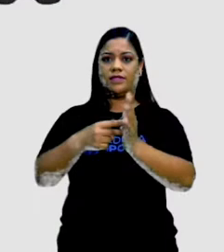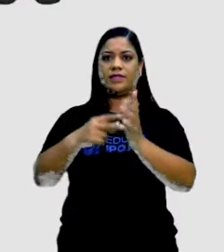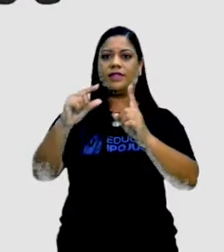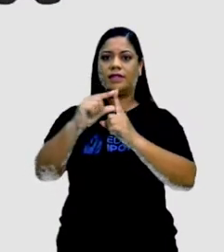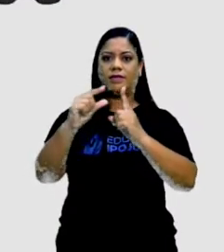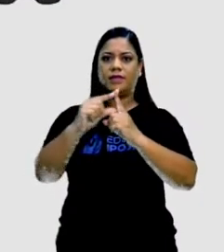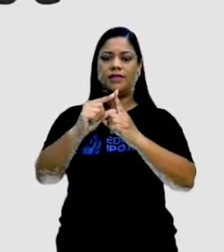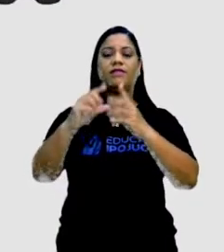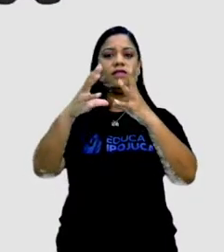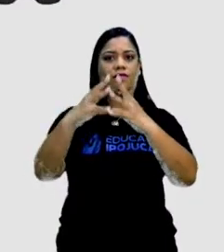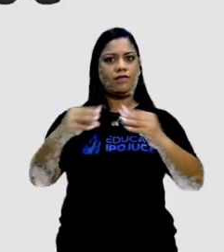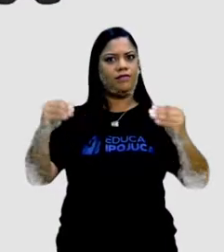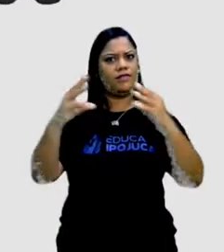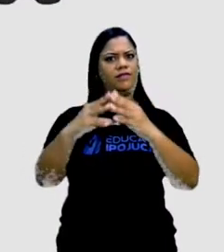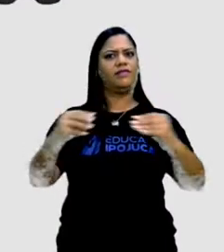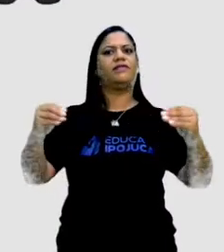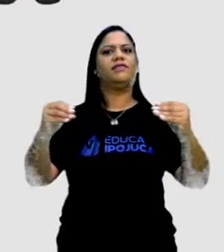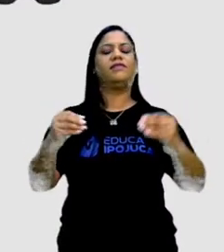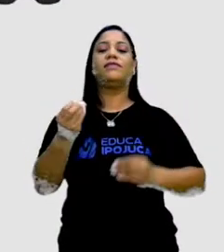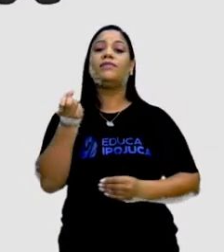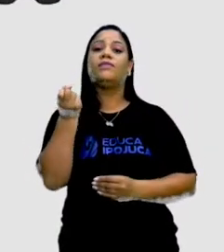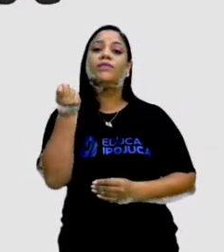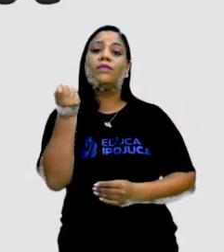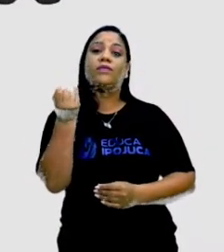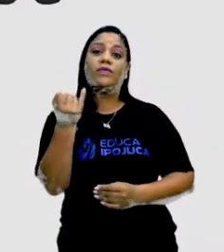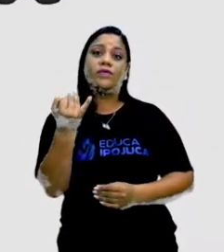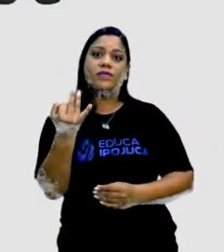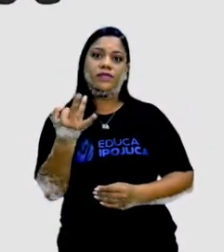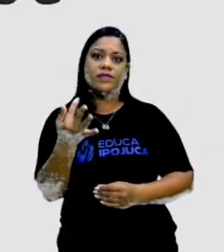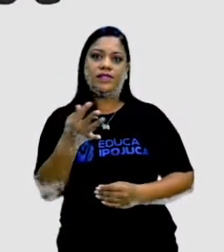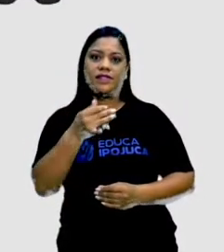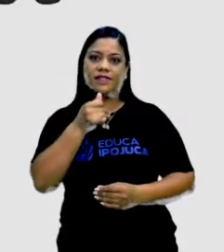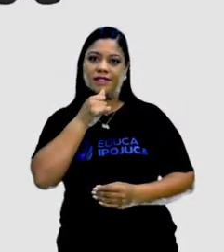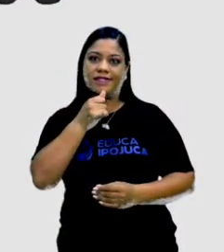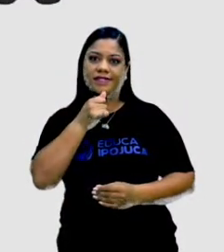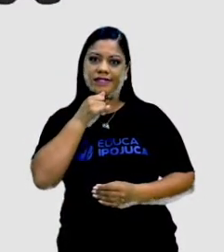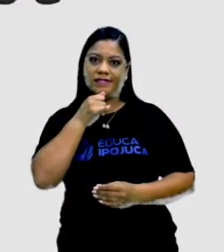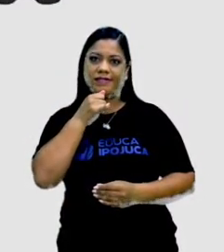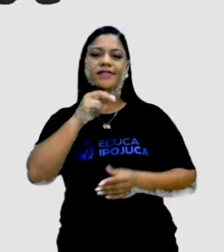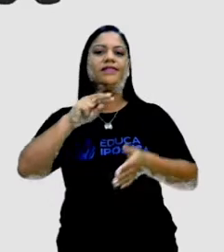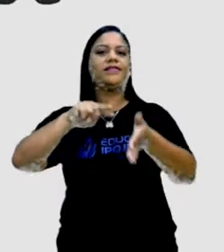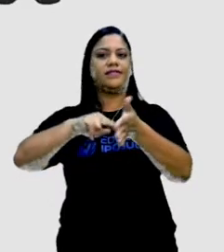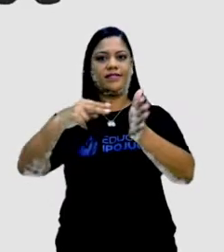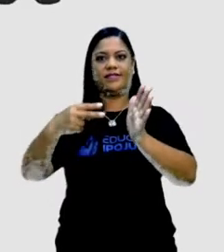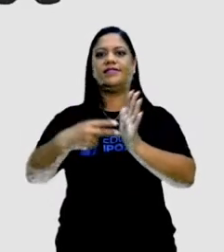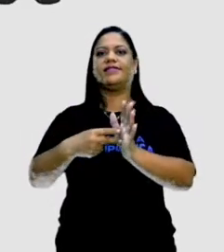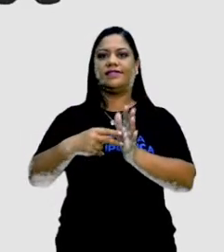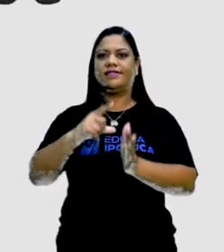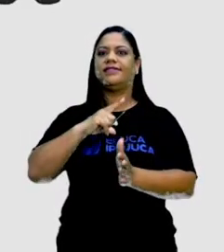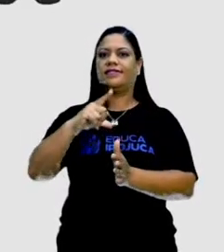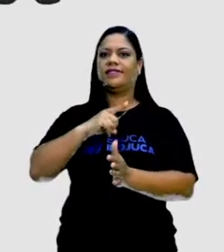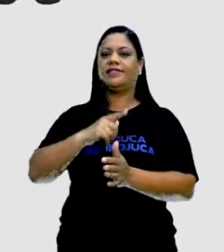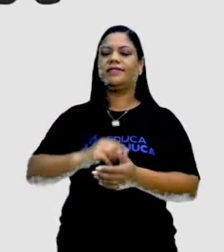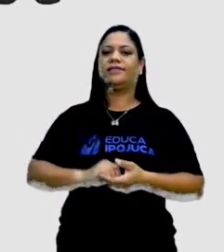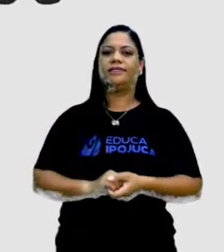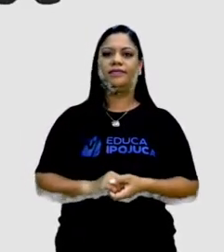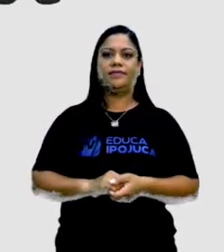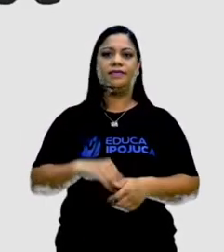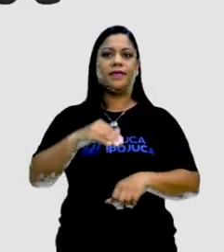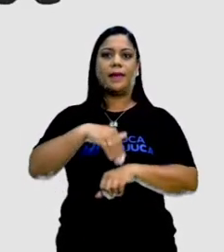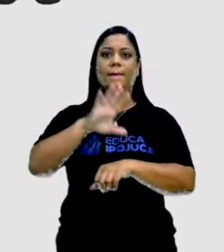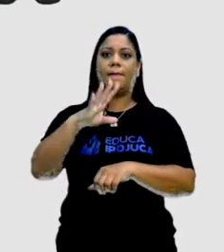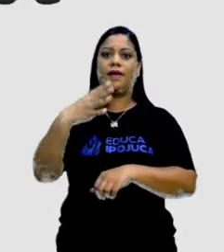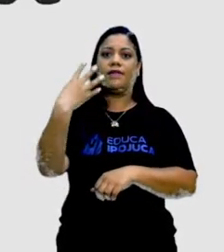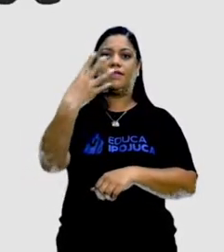curadoria. Veja quantos exemplos e quantos significados apareceram. Mais de